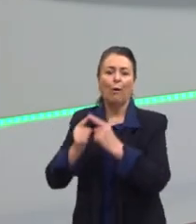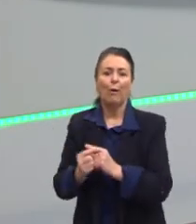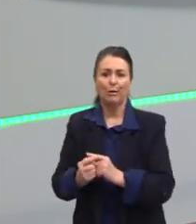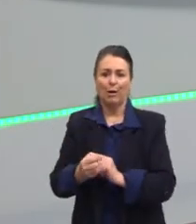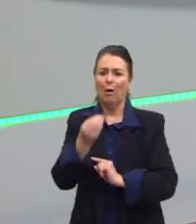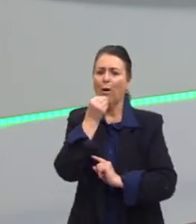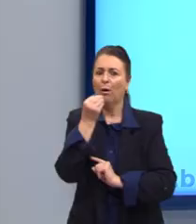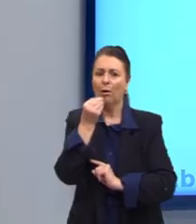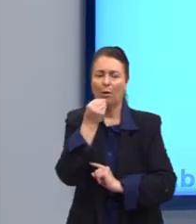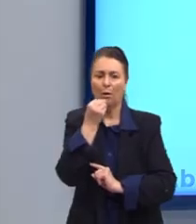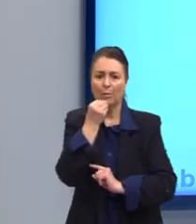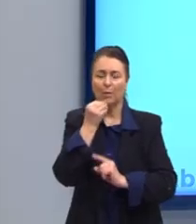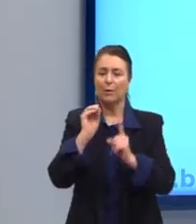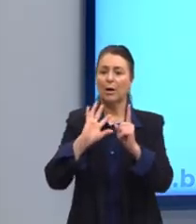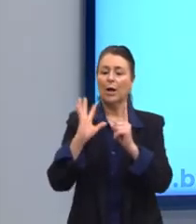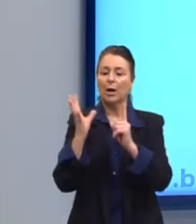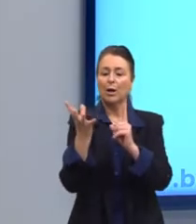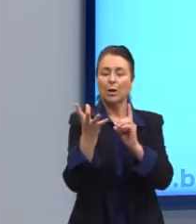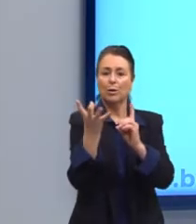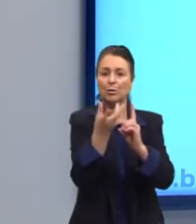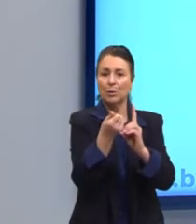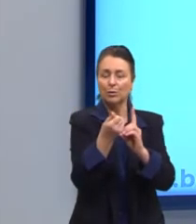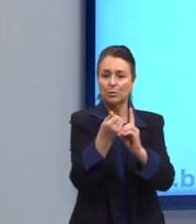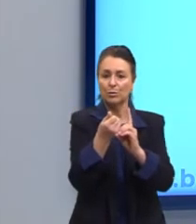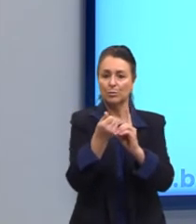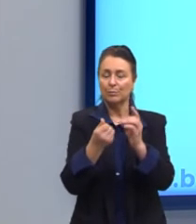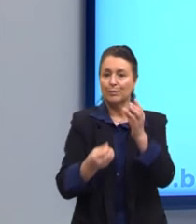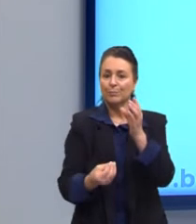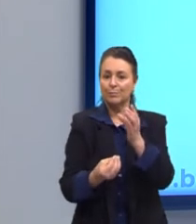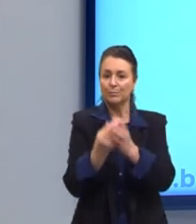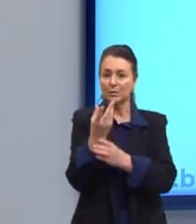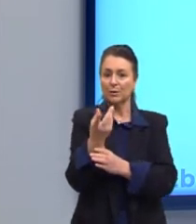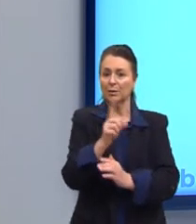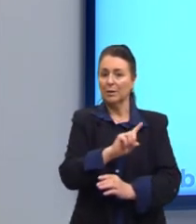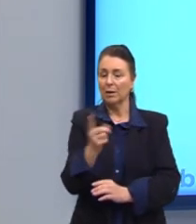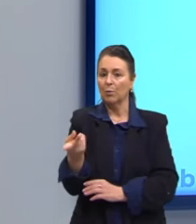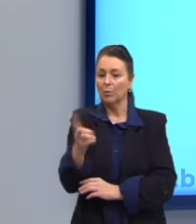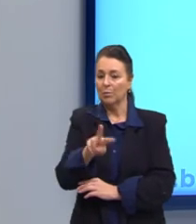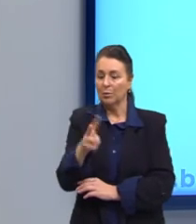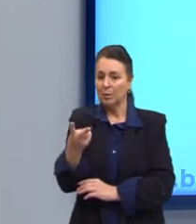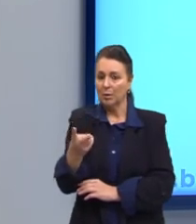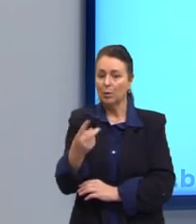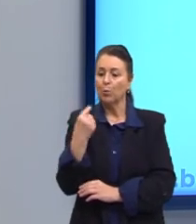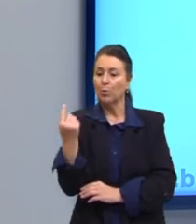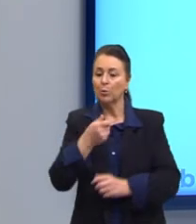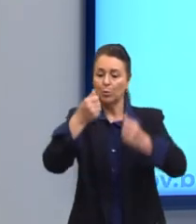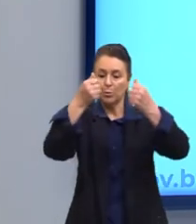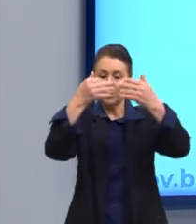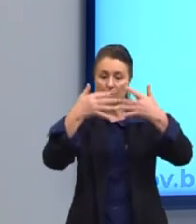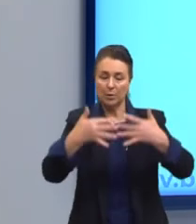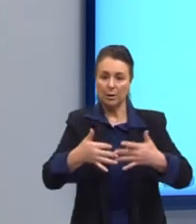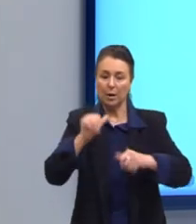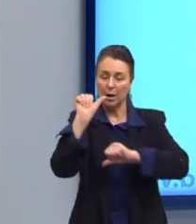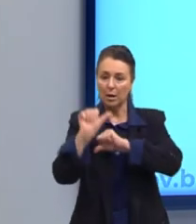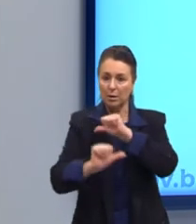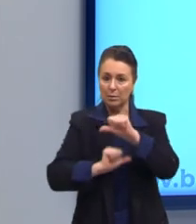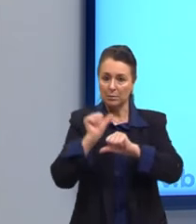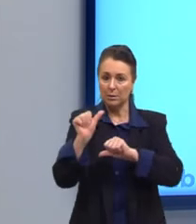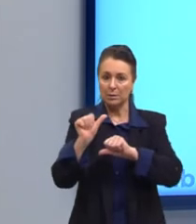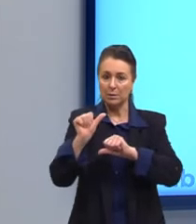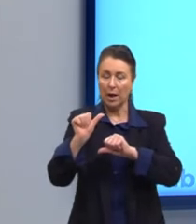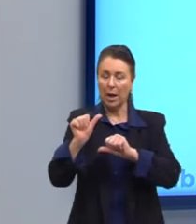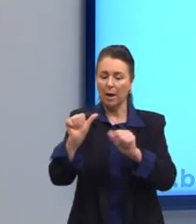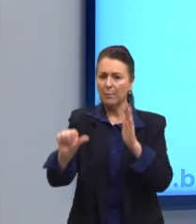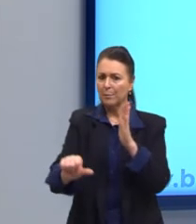Lógica dialética está fundada sobre o princípio da não contradição único capaz de explicar as mudanças. Nessa primeira